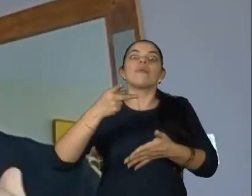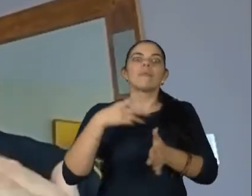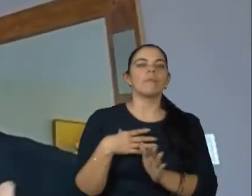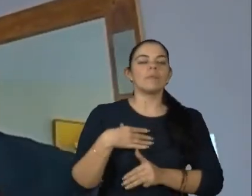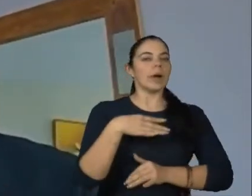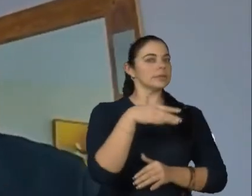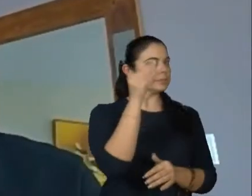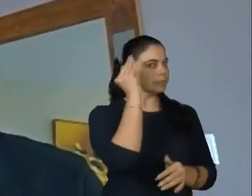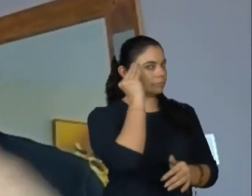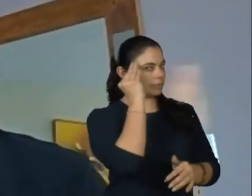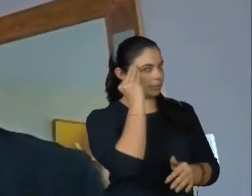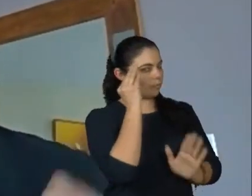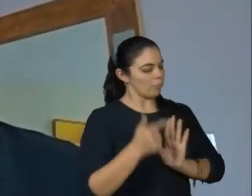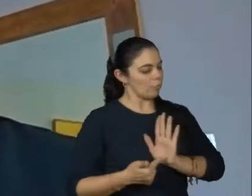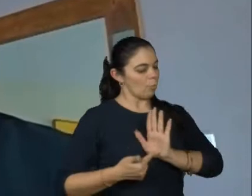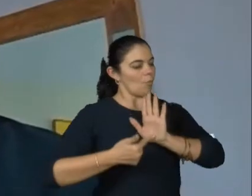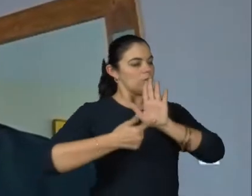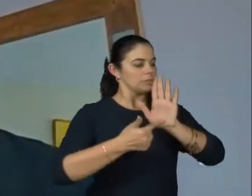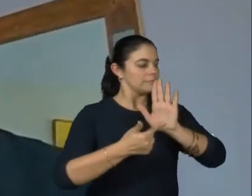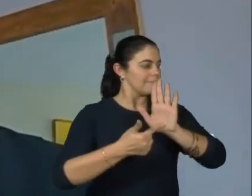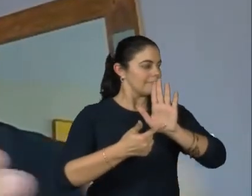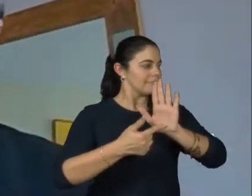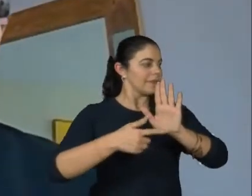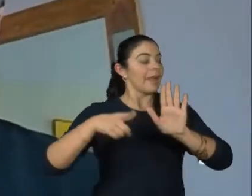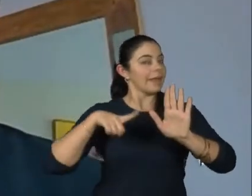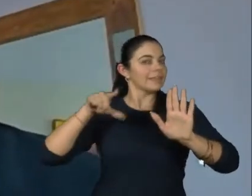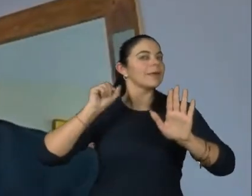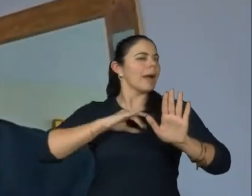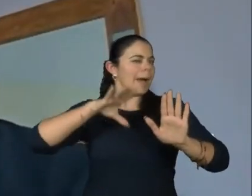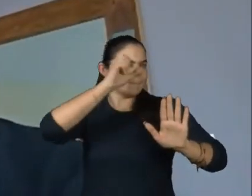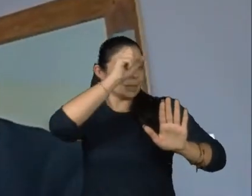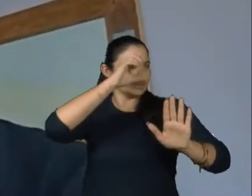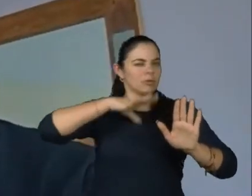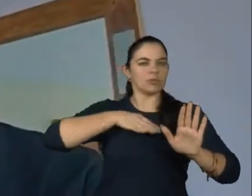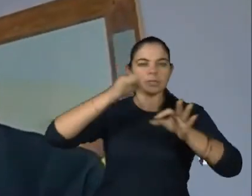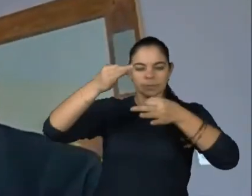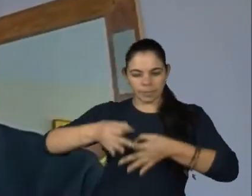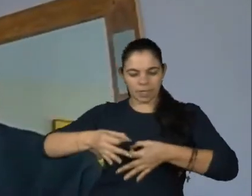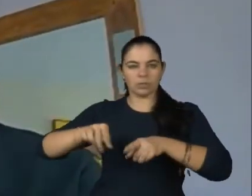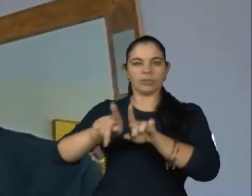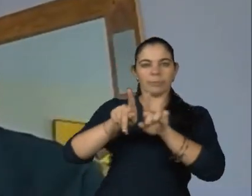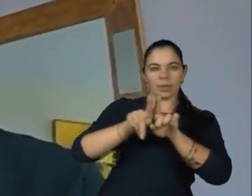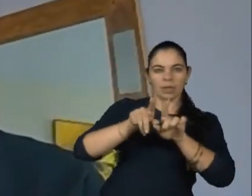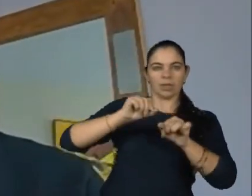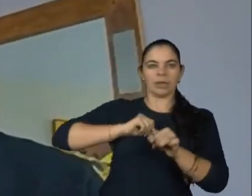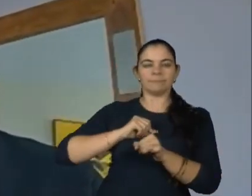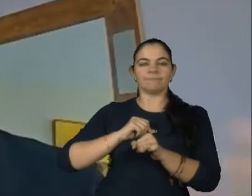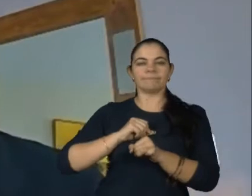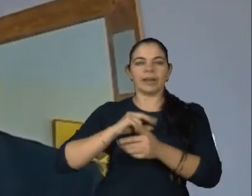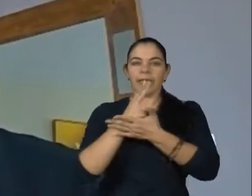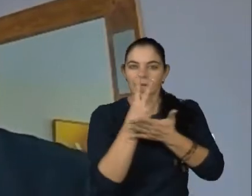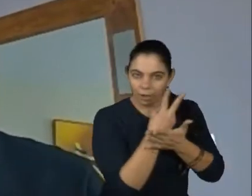experiências e nós vamos, sinceramente, nós aprendemos com erros, nós aprendemos com acertos. E a gente vai